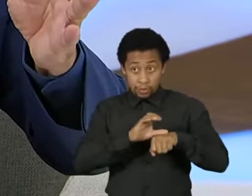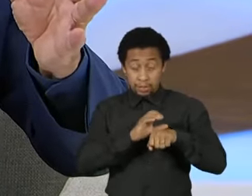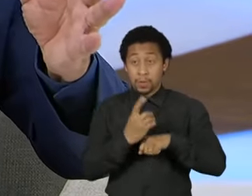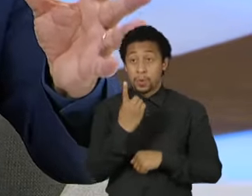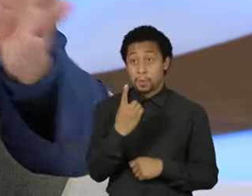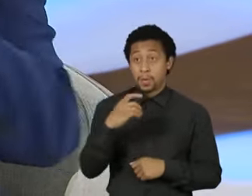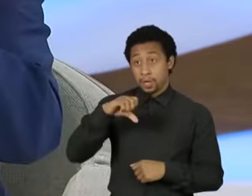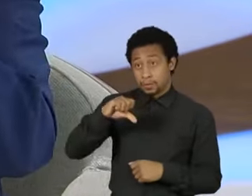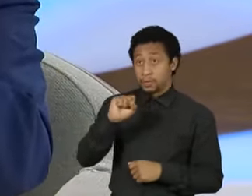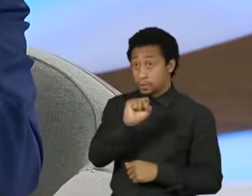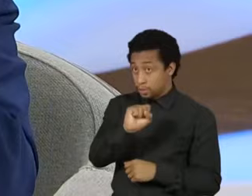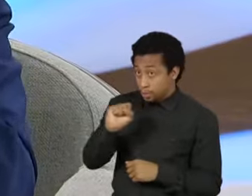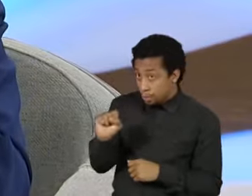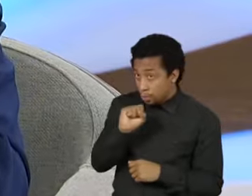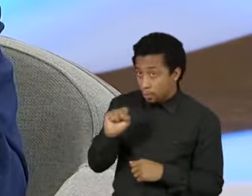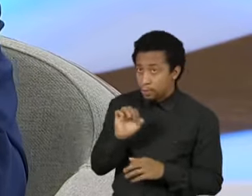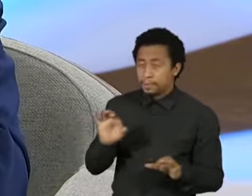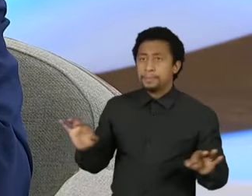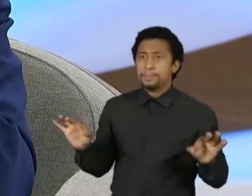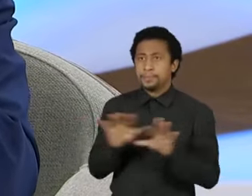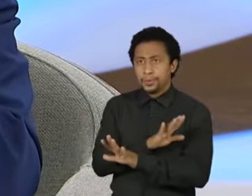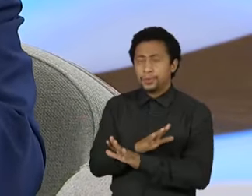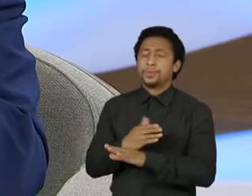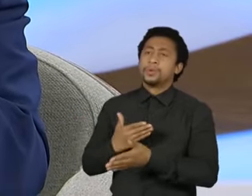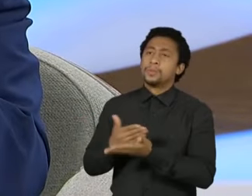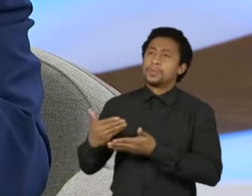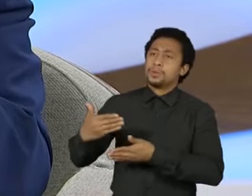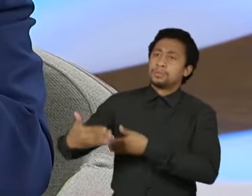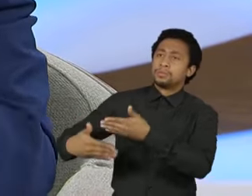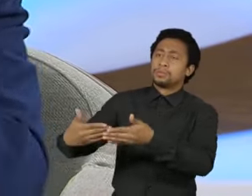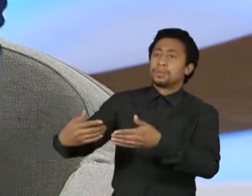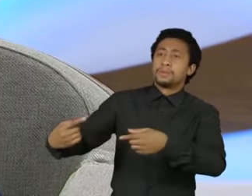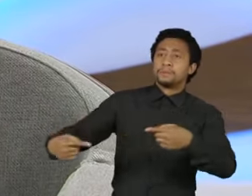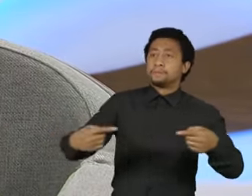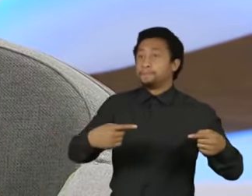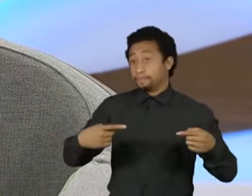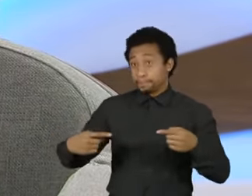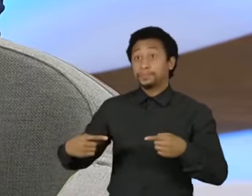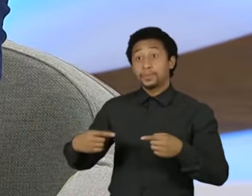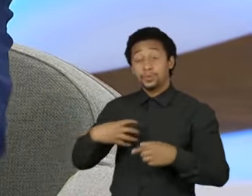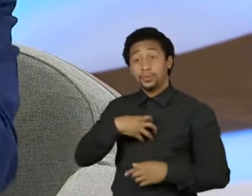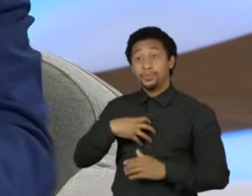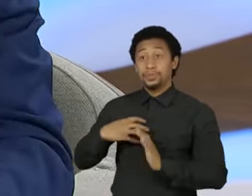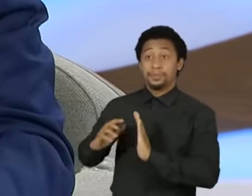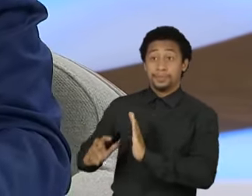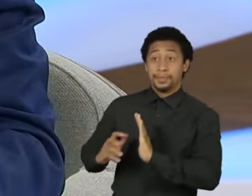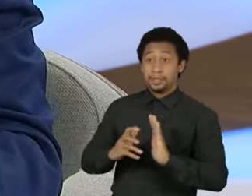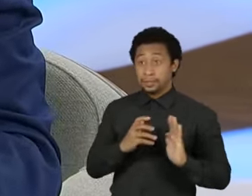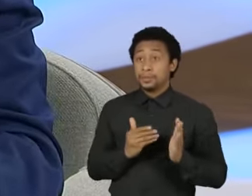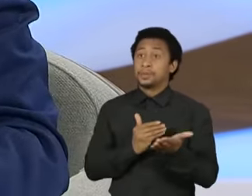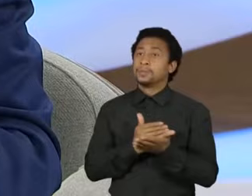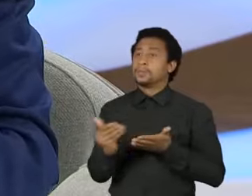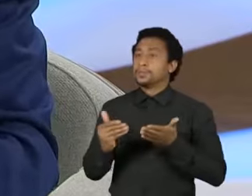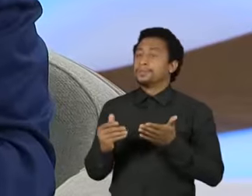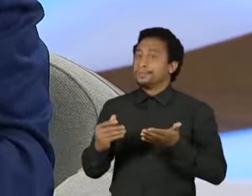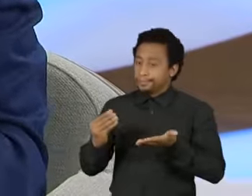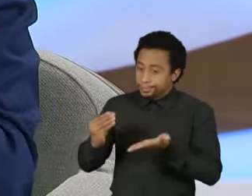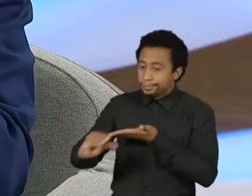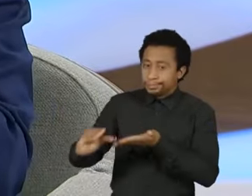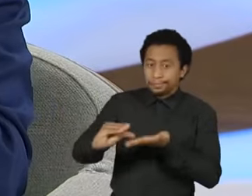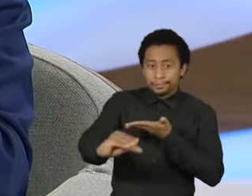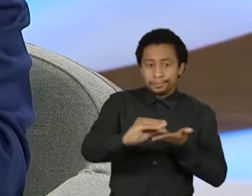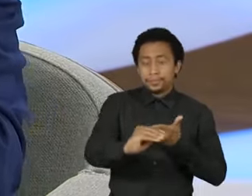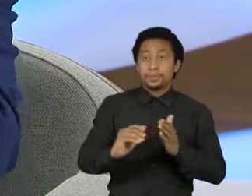que nós reorganizamos a vida partidária do país e colocamos dinheiro nos partidos, inclusive nas fundações partidárias, as fundações